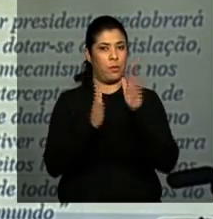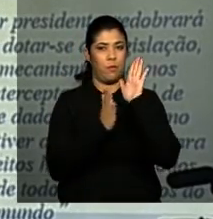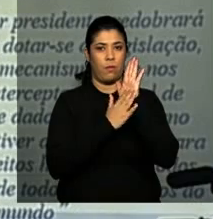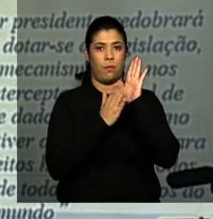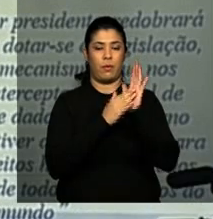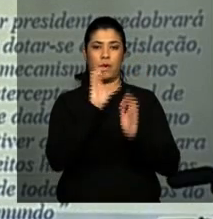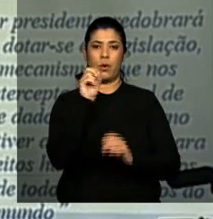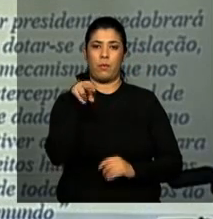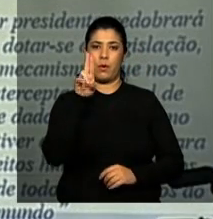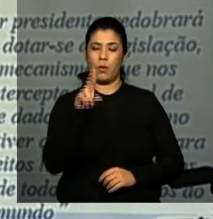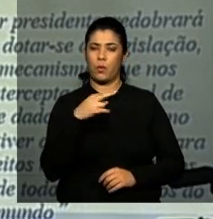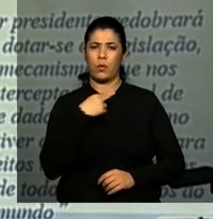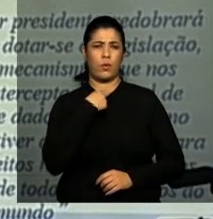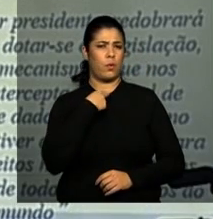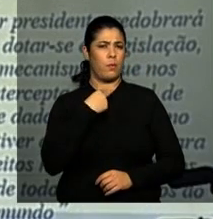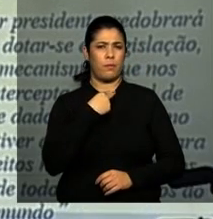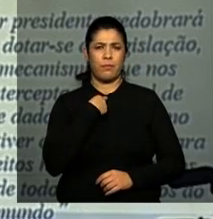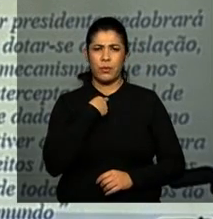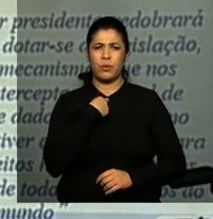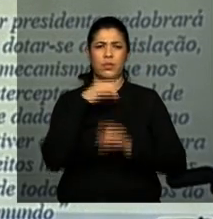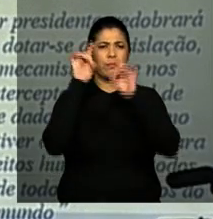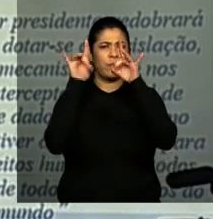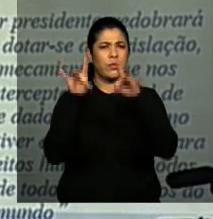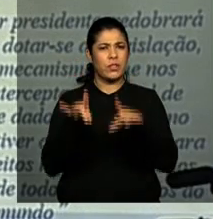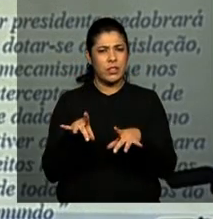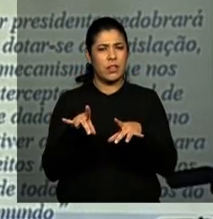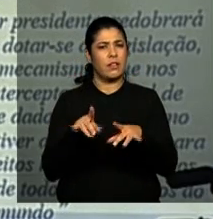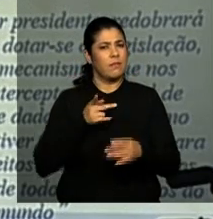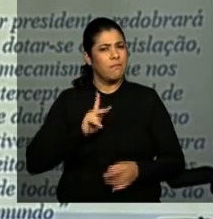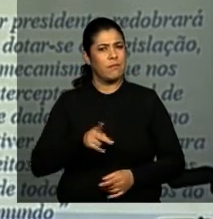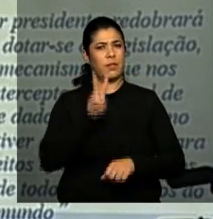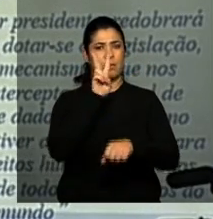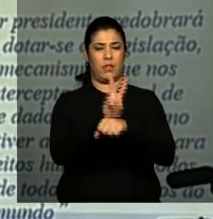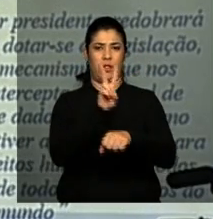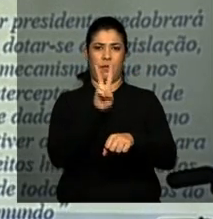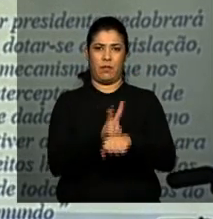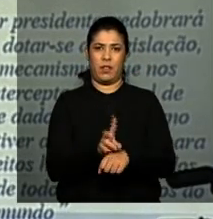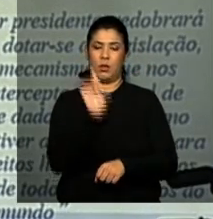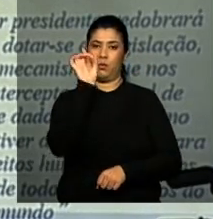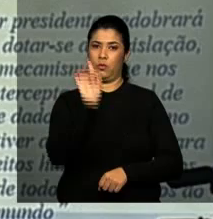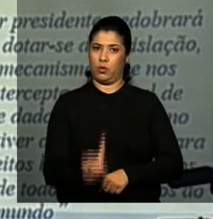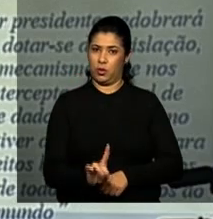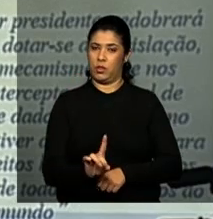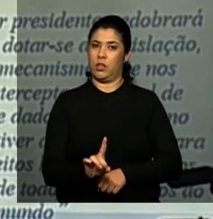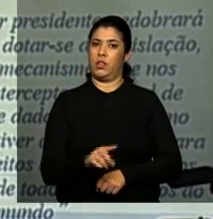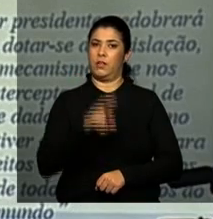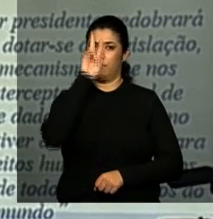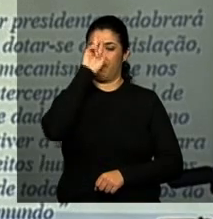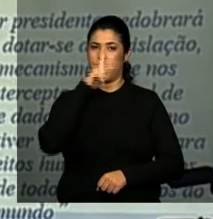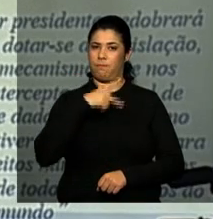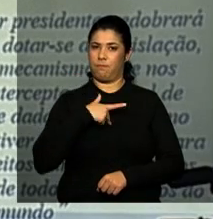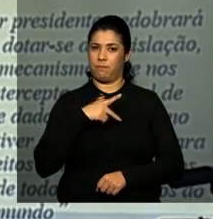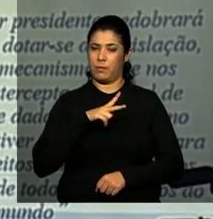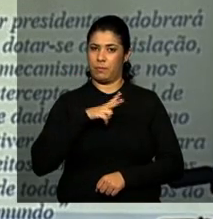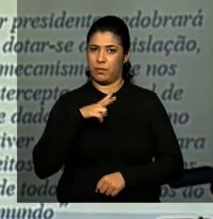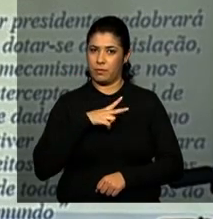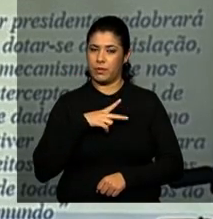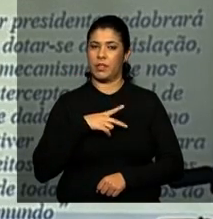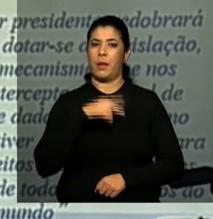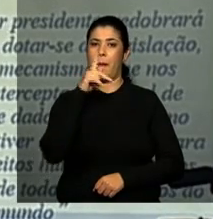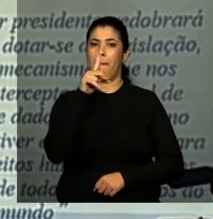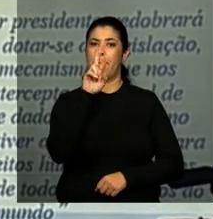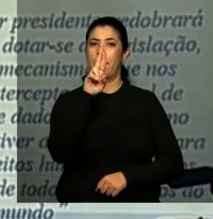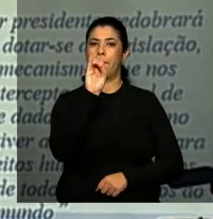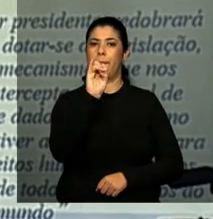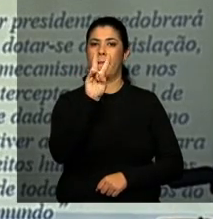não posso deixar de defender de modo intransigente o direito à privacidade dos indivíduos. Sem ele, direito à privacidade, não